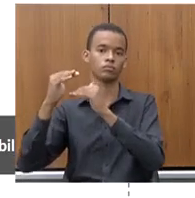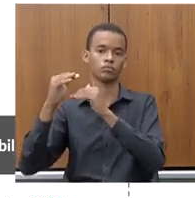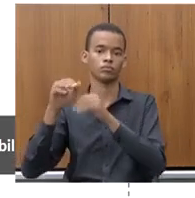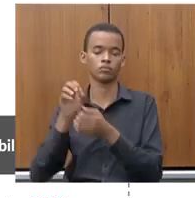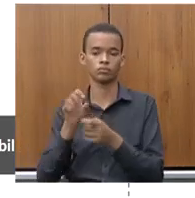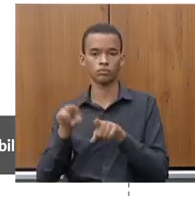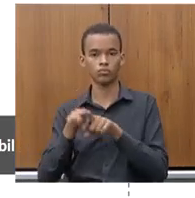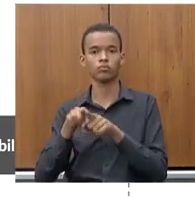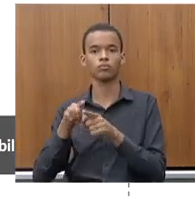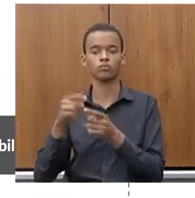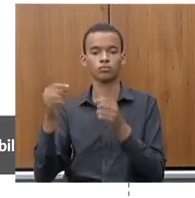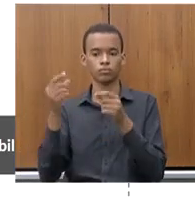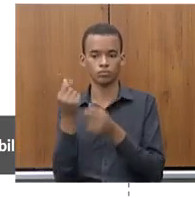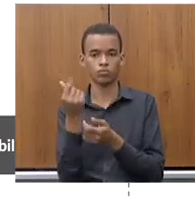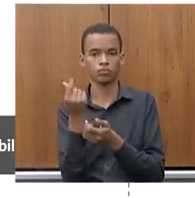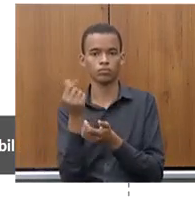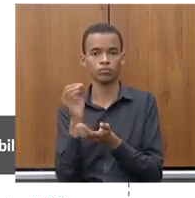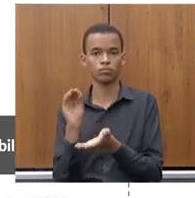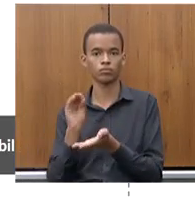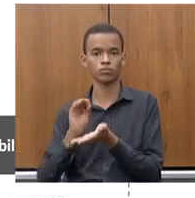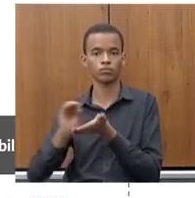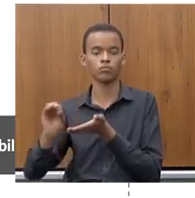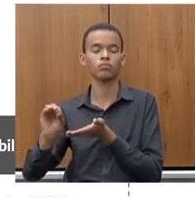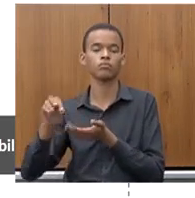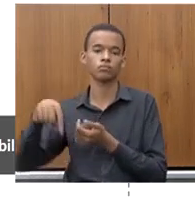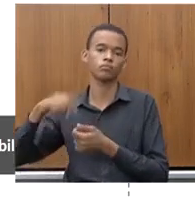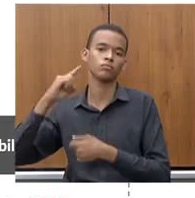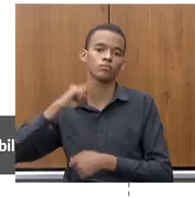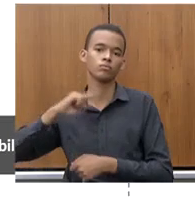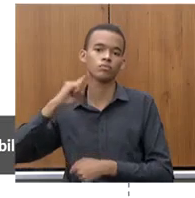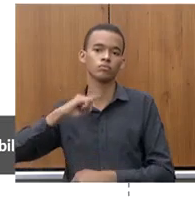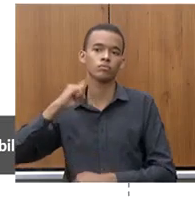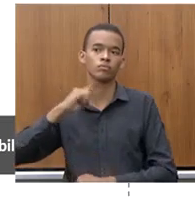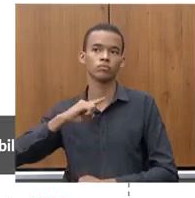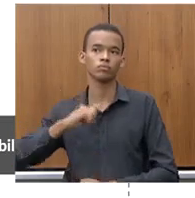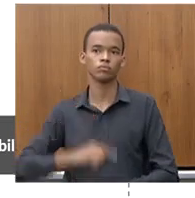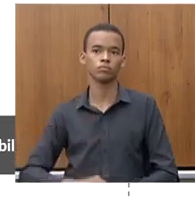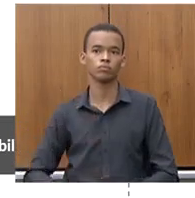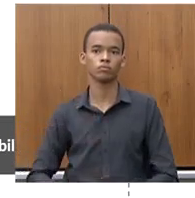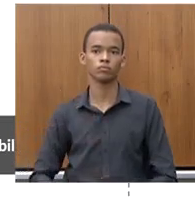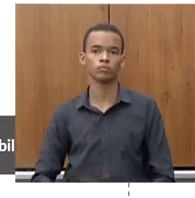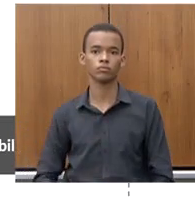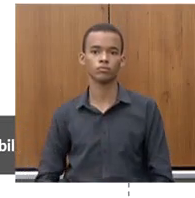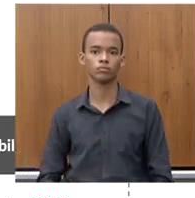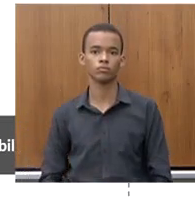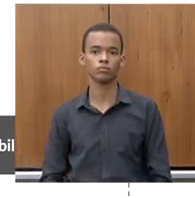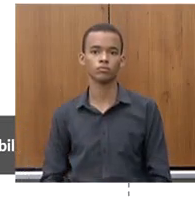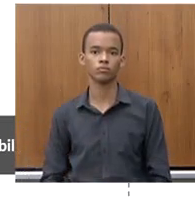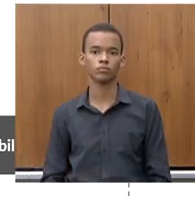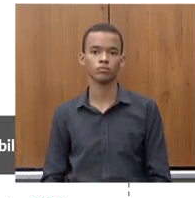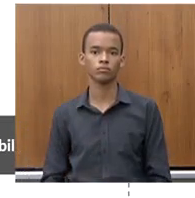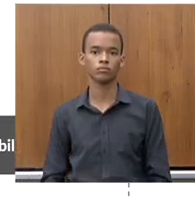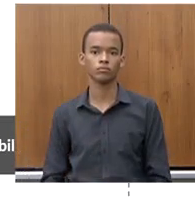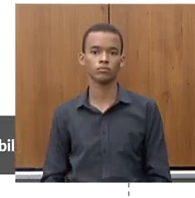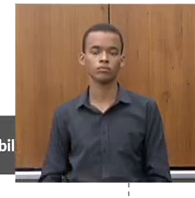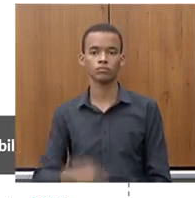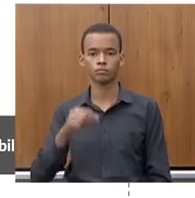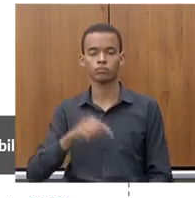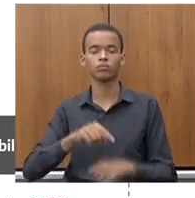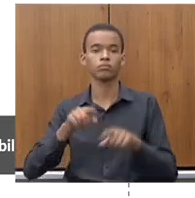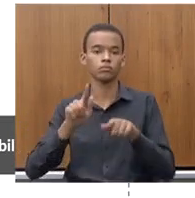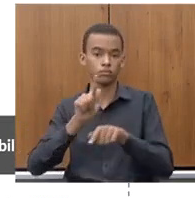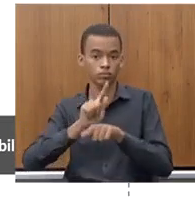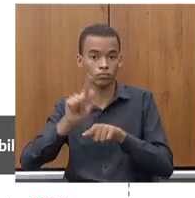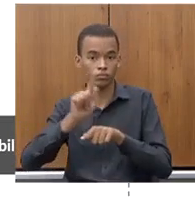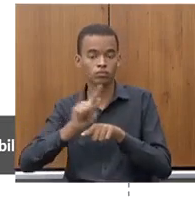investimentos em Minas. Expansão e eficiência do BDMG nessa gestão atual,